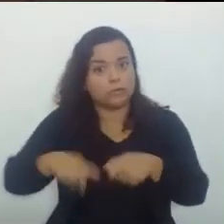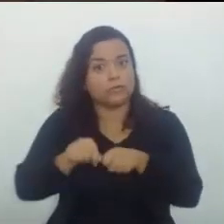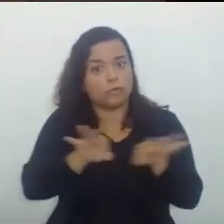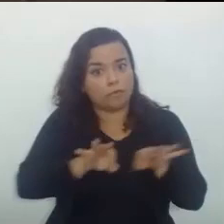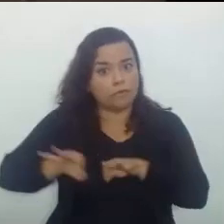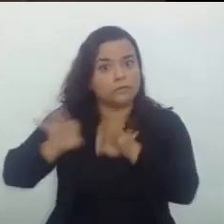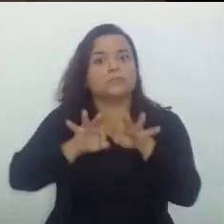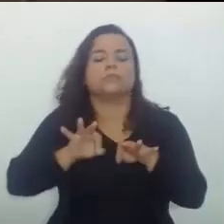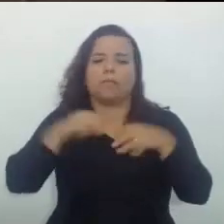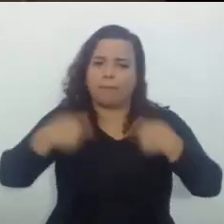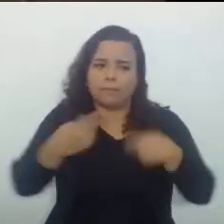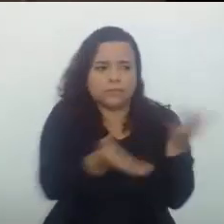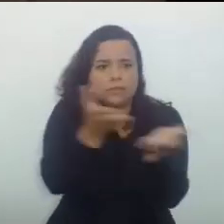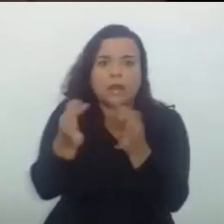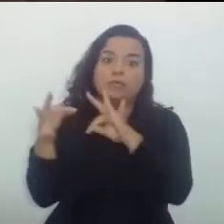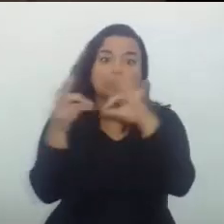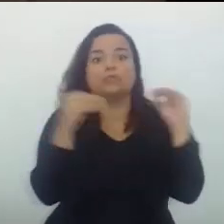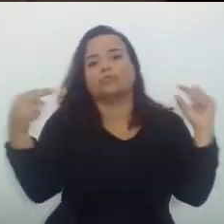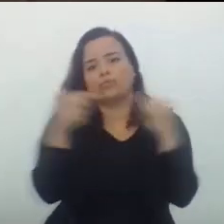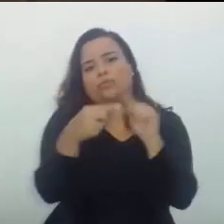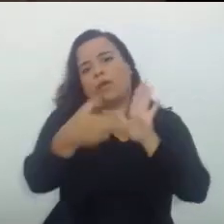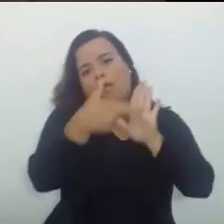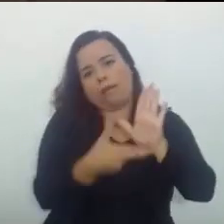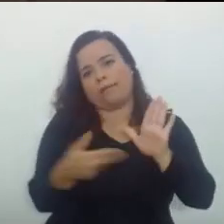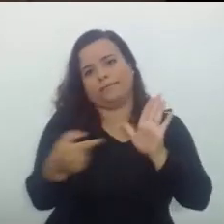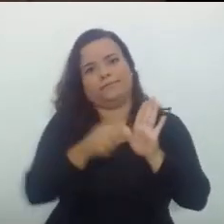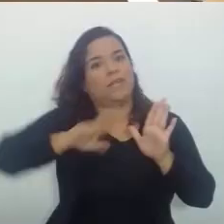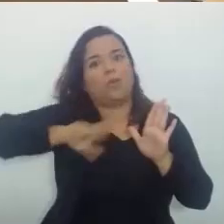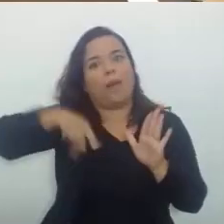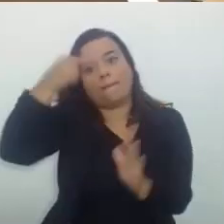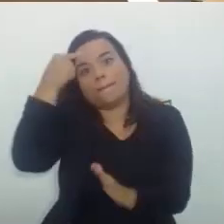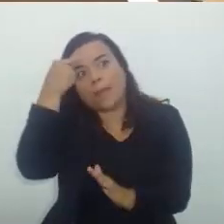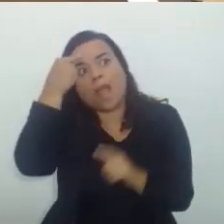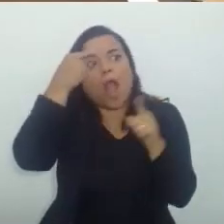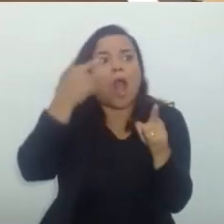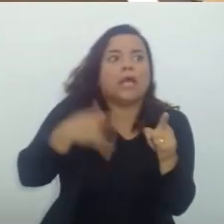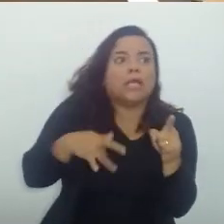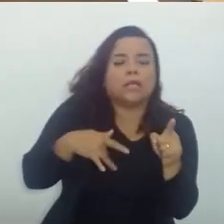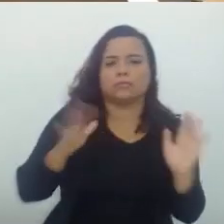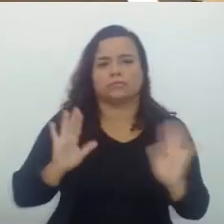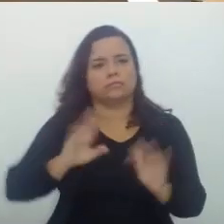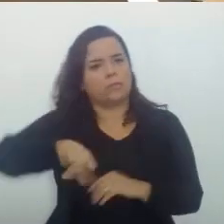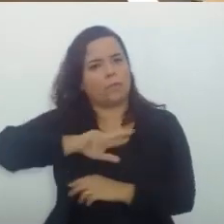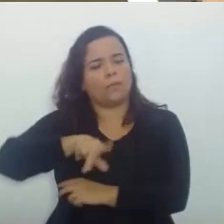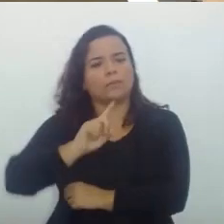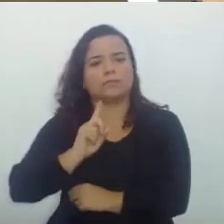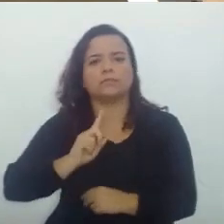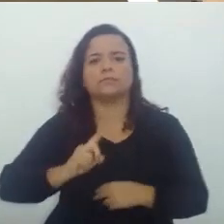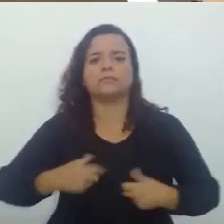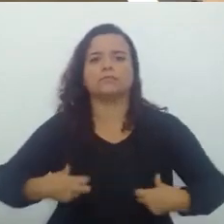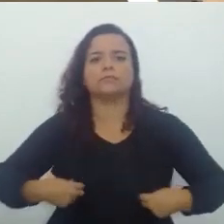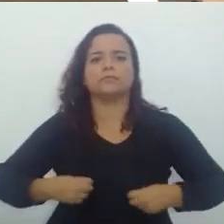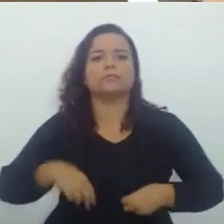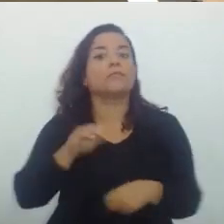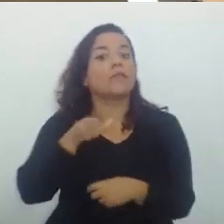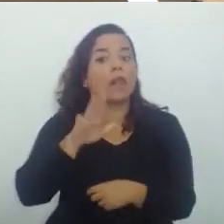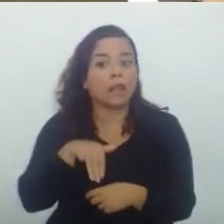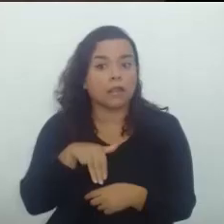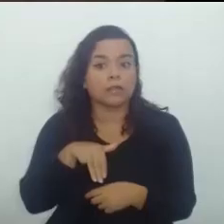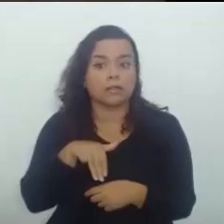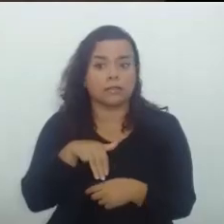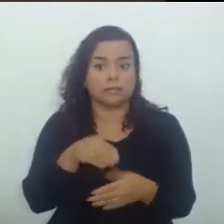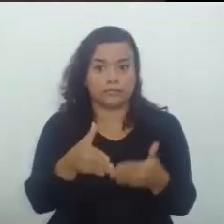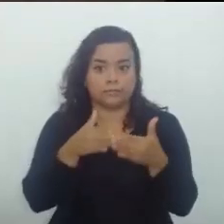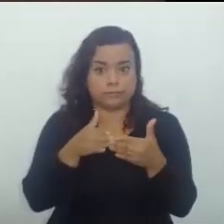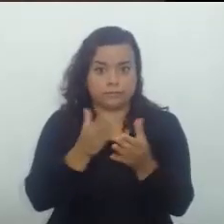Conforme a regra legal Não pensar Naquele que mas foram tratados Todos iguais Quem é Quem Eliminado O